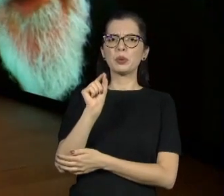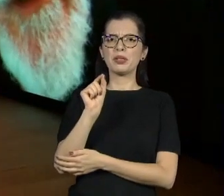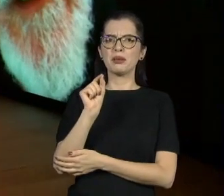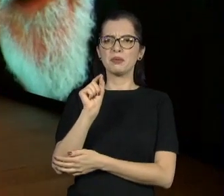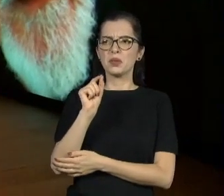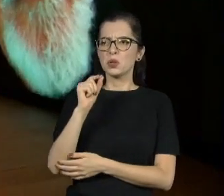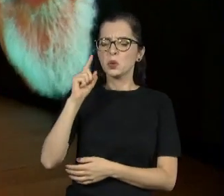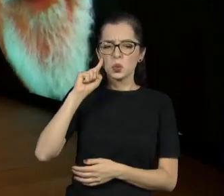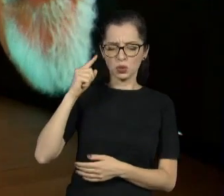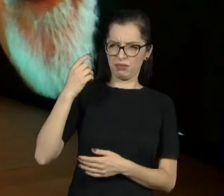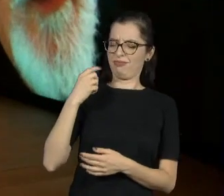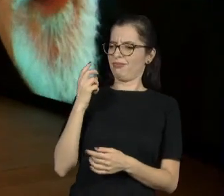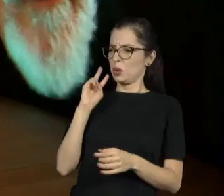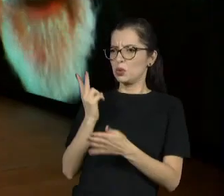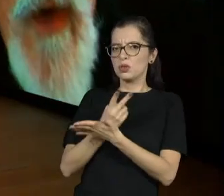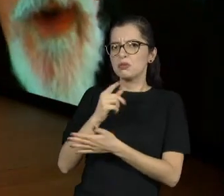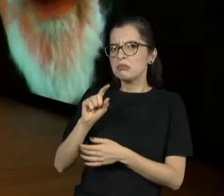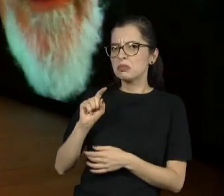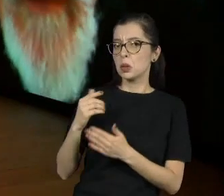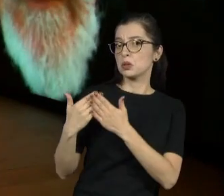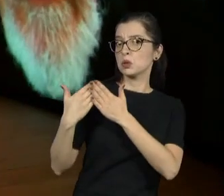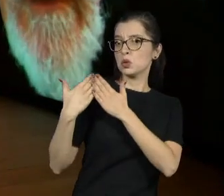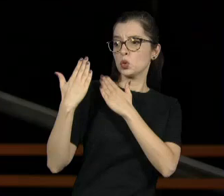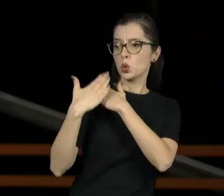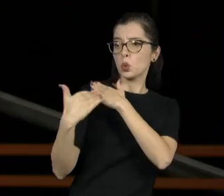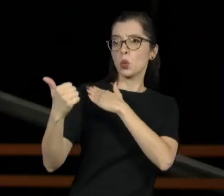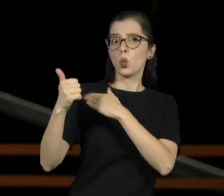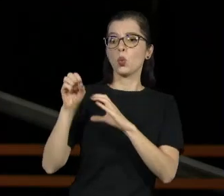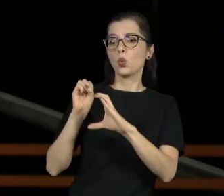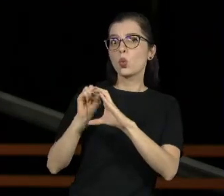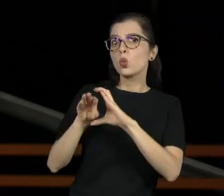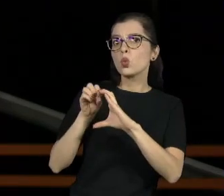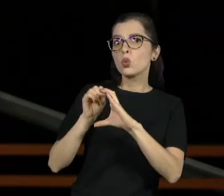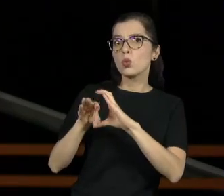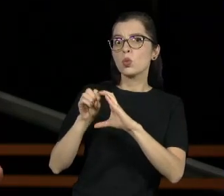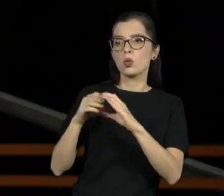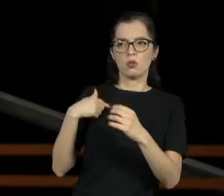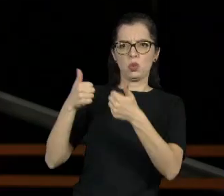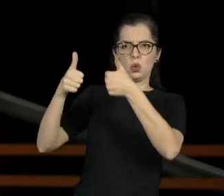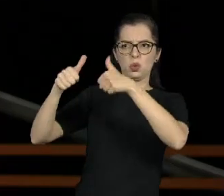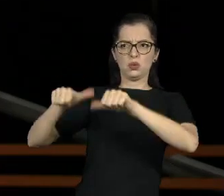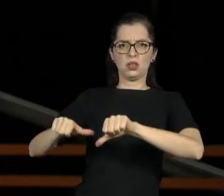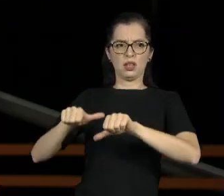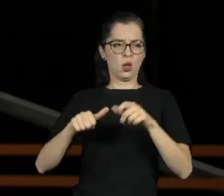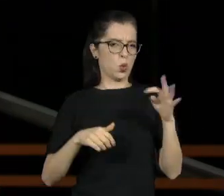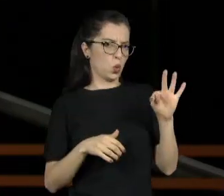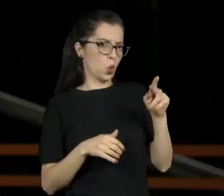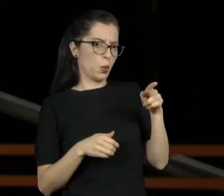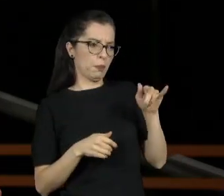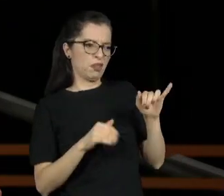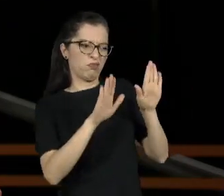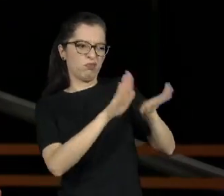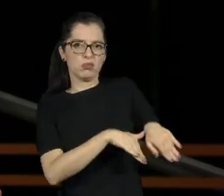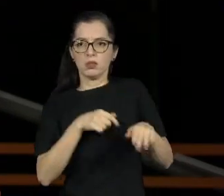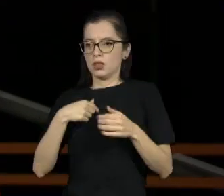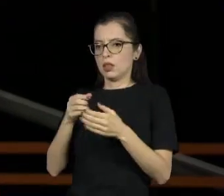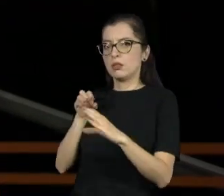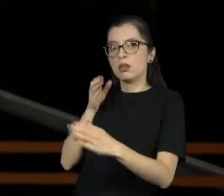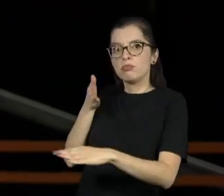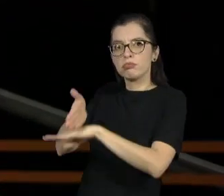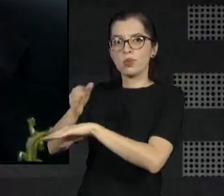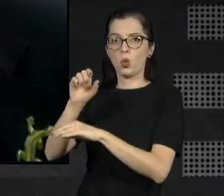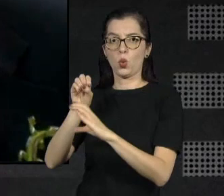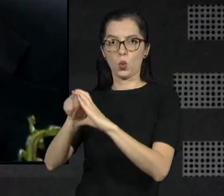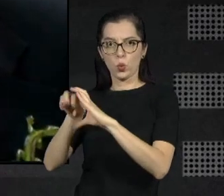seguinte, eu fui chamado pela Globo. Até hoje, ninguém vai entender, acham que eu larguei a novela para entrar na Globo. Não era, eu não queria mesmo fazer aquela novela.